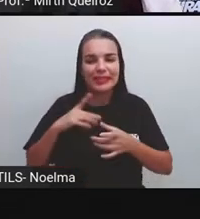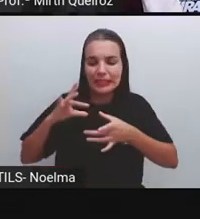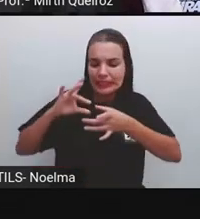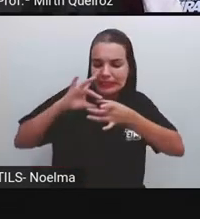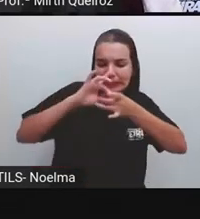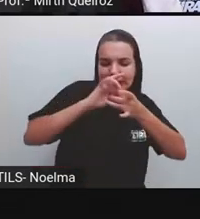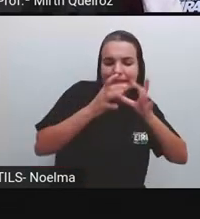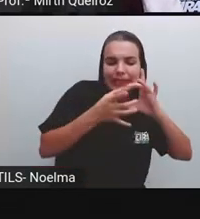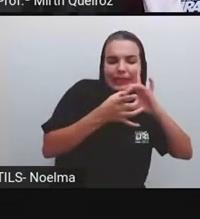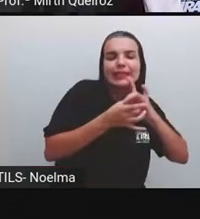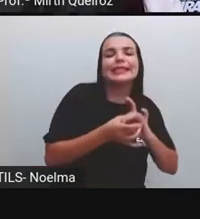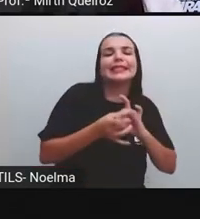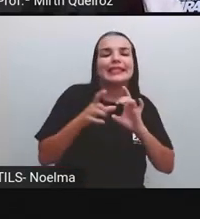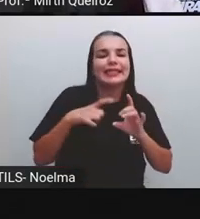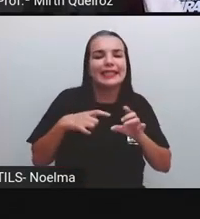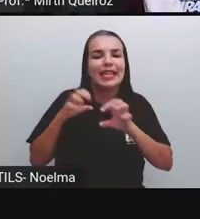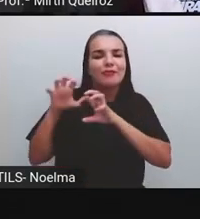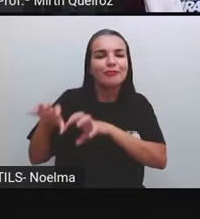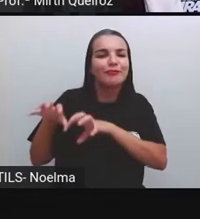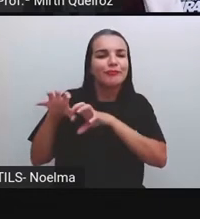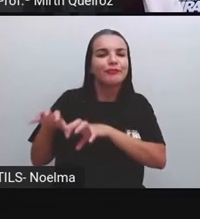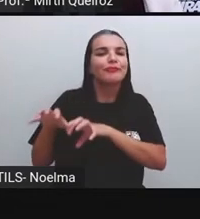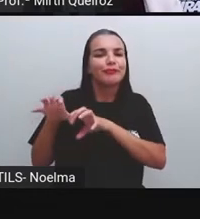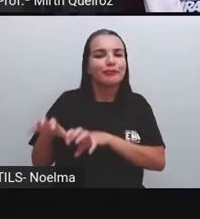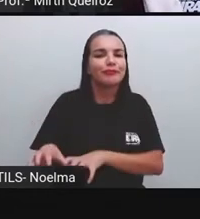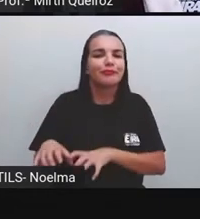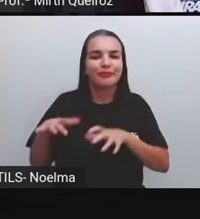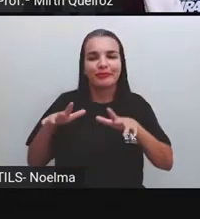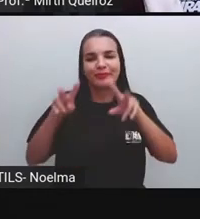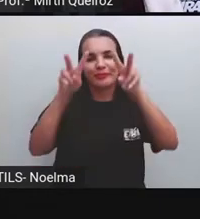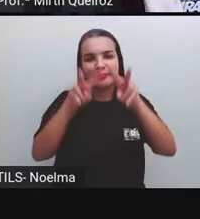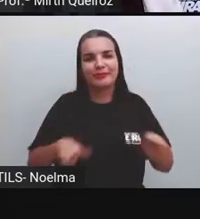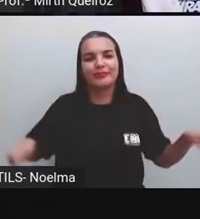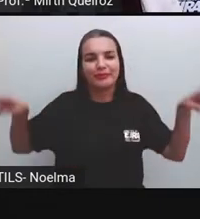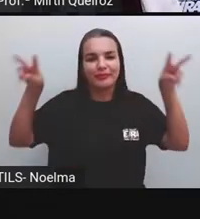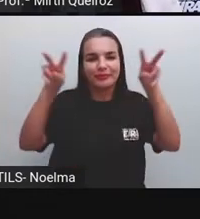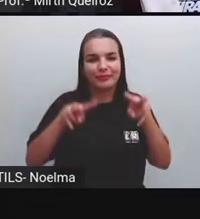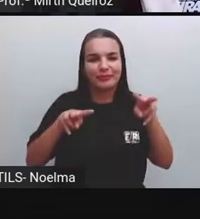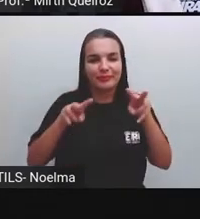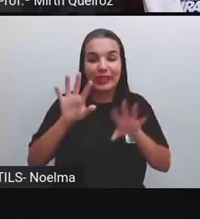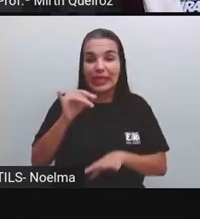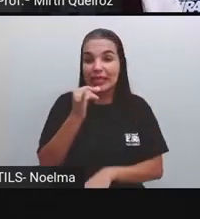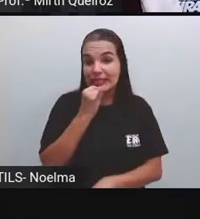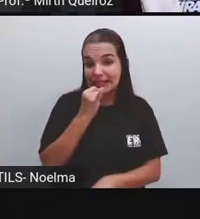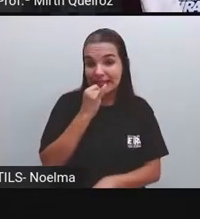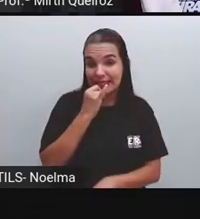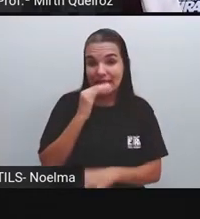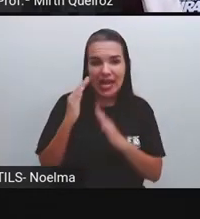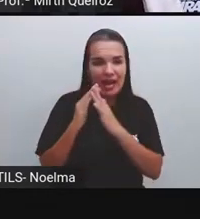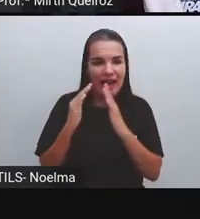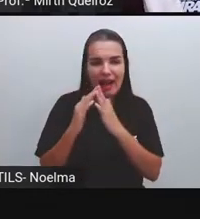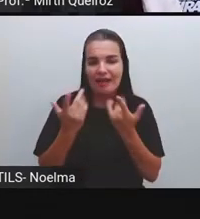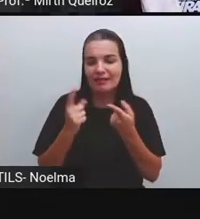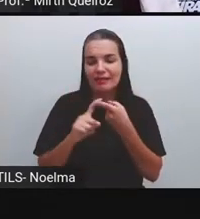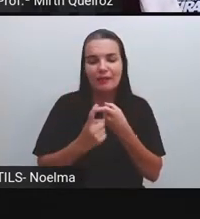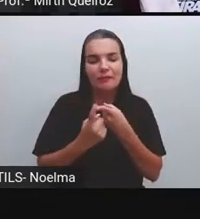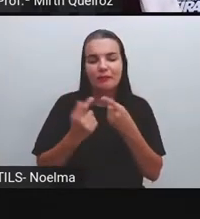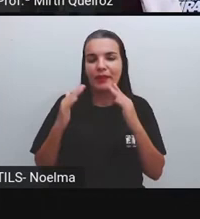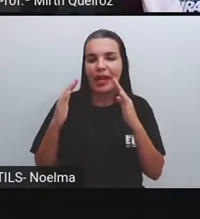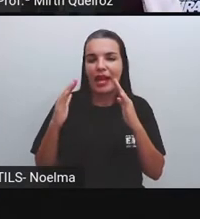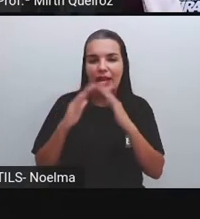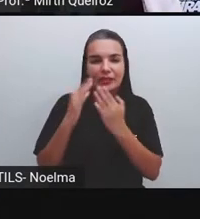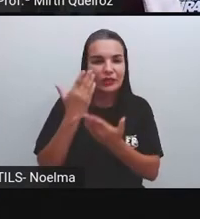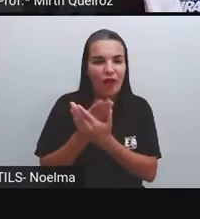com ele, interagindo e influenciando a paisagem. A nossa casa, a escola, a nossa